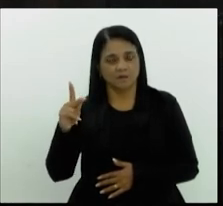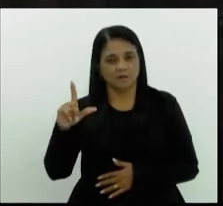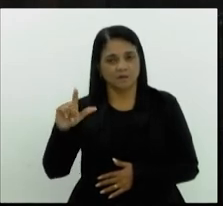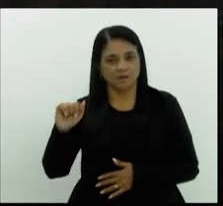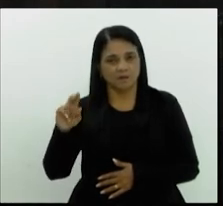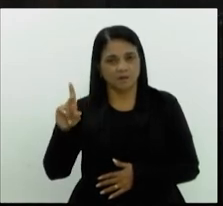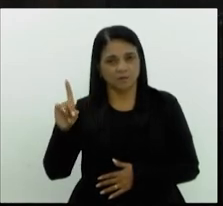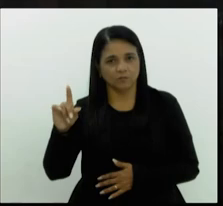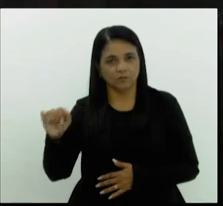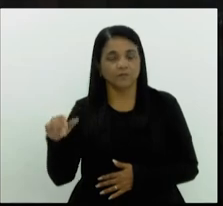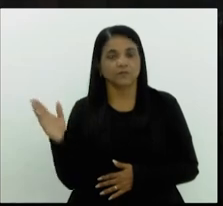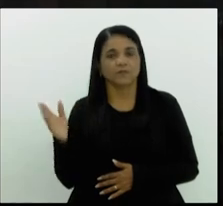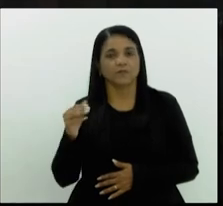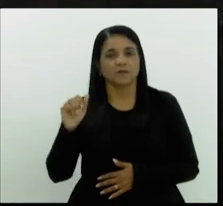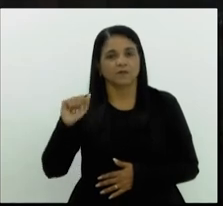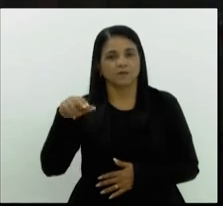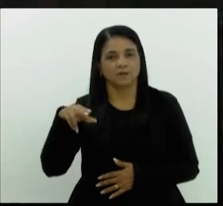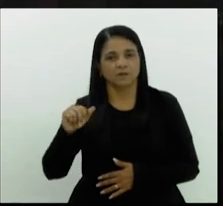Helena.